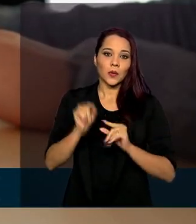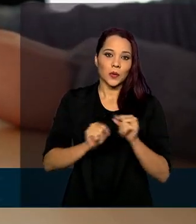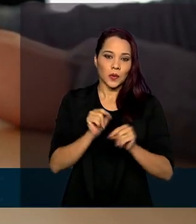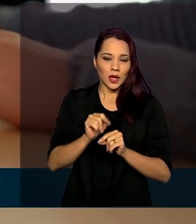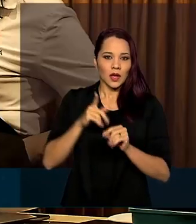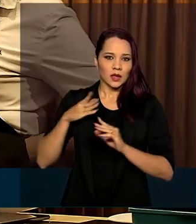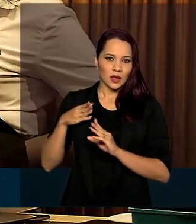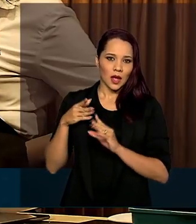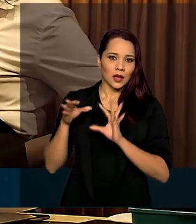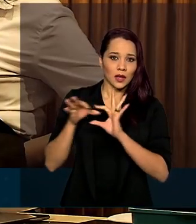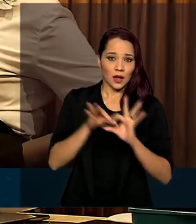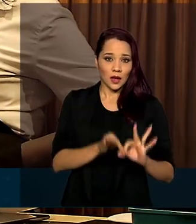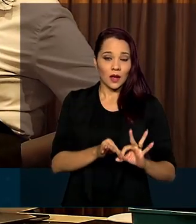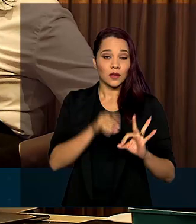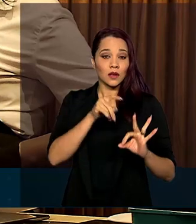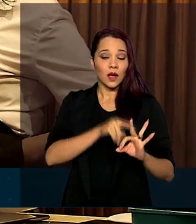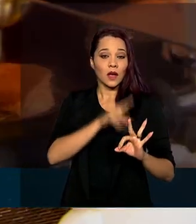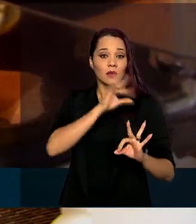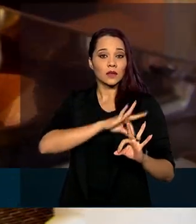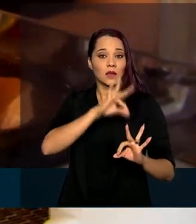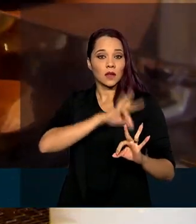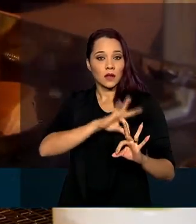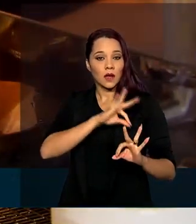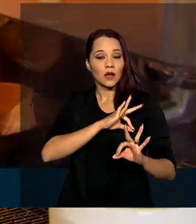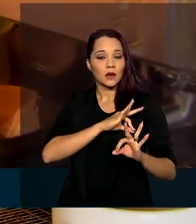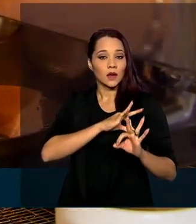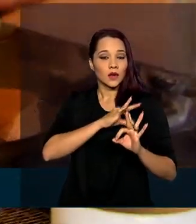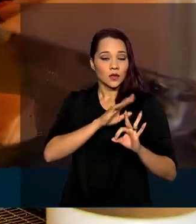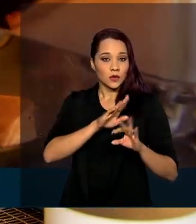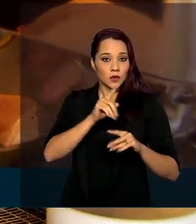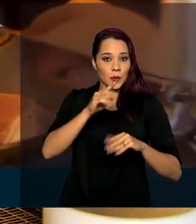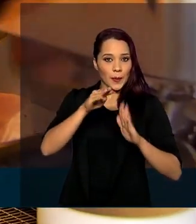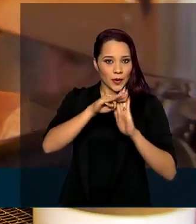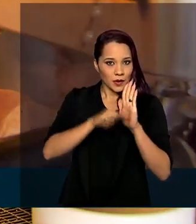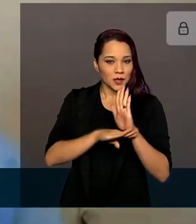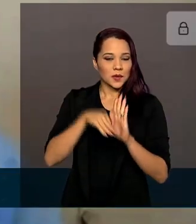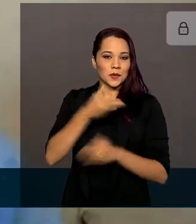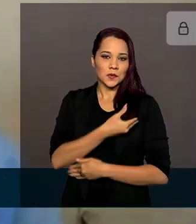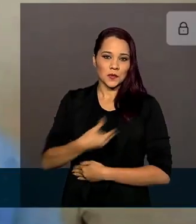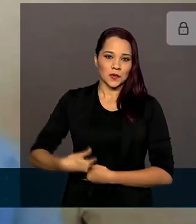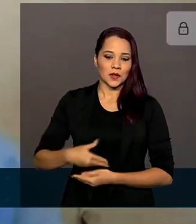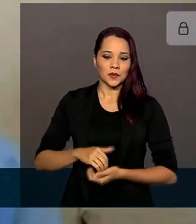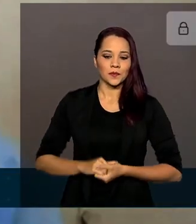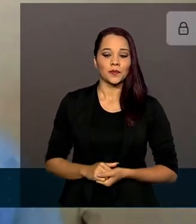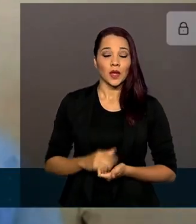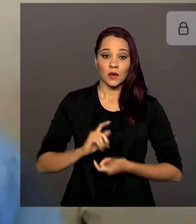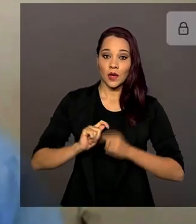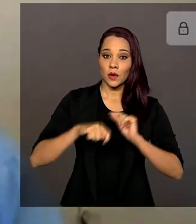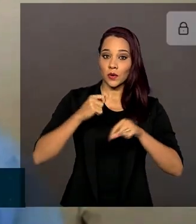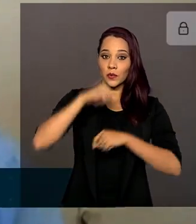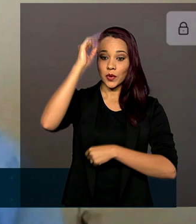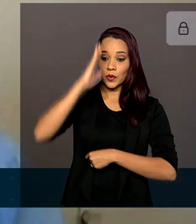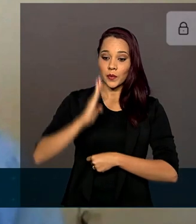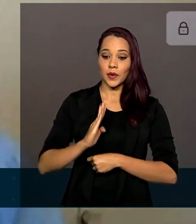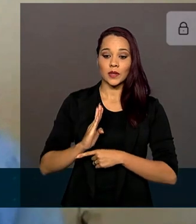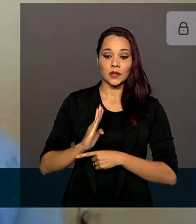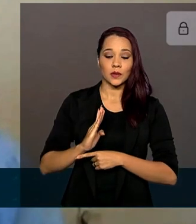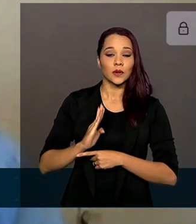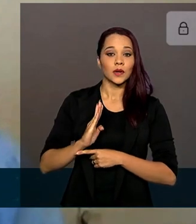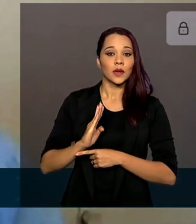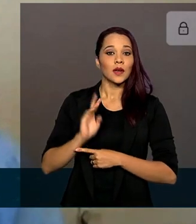ligado à recomposição da renda a partir dos programas do governo. A economia brasileira está